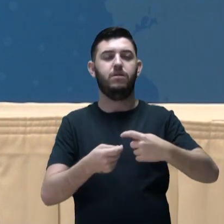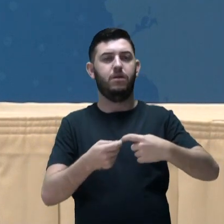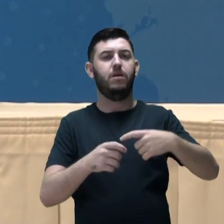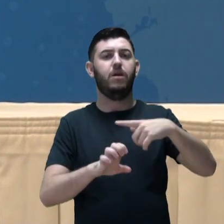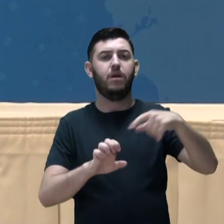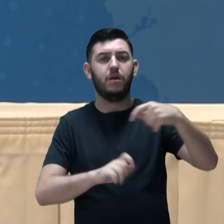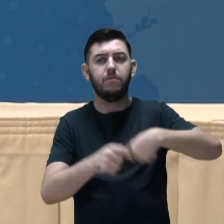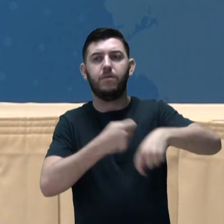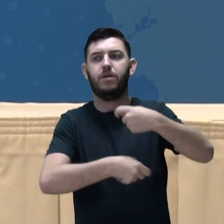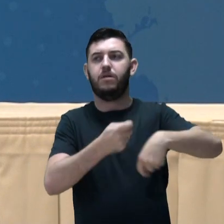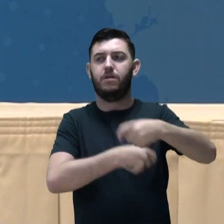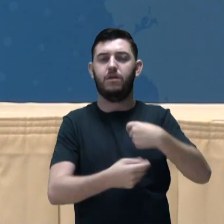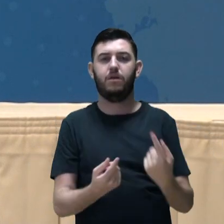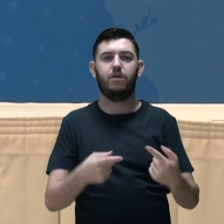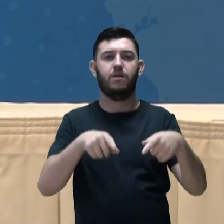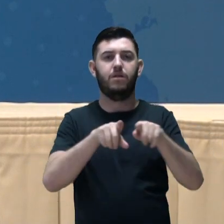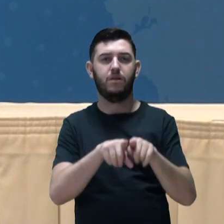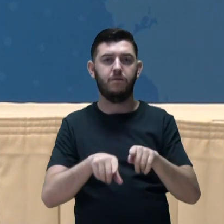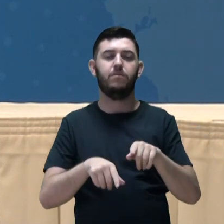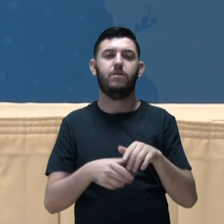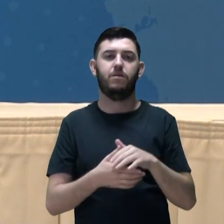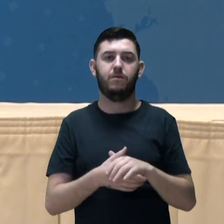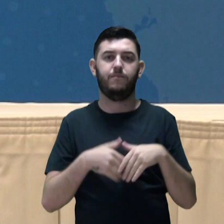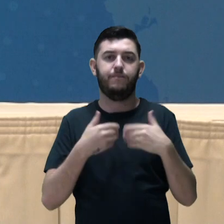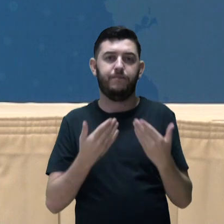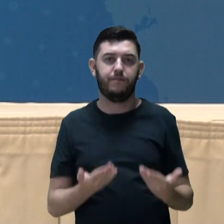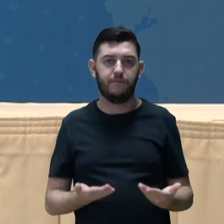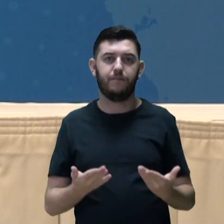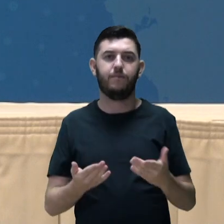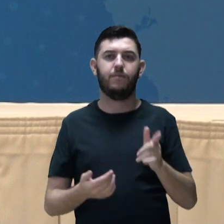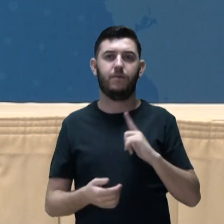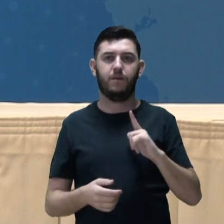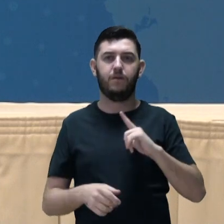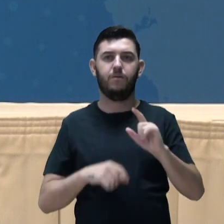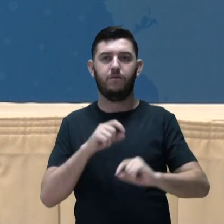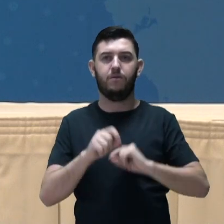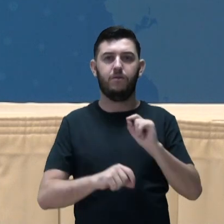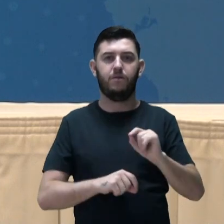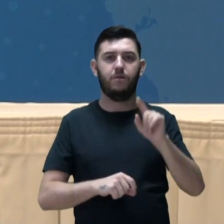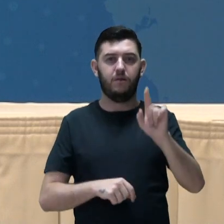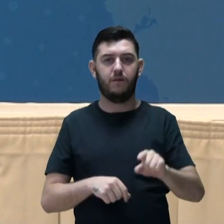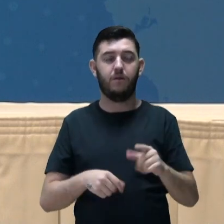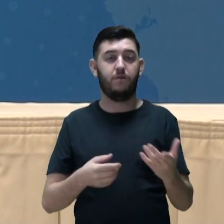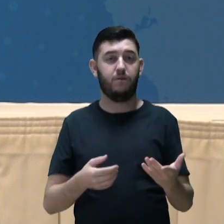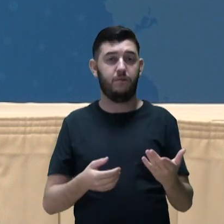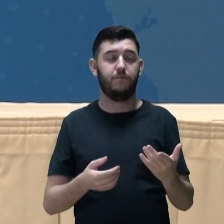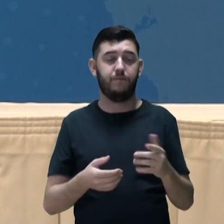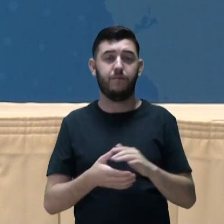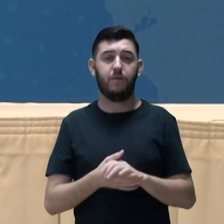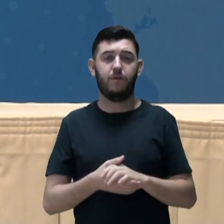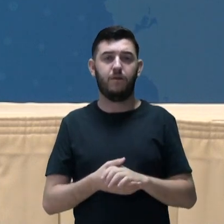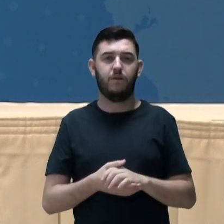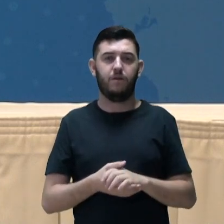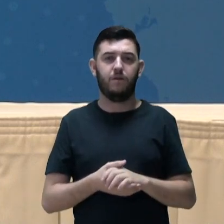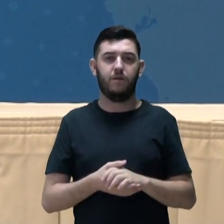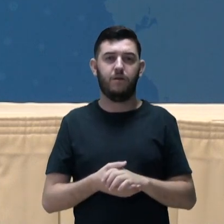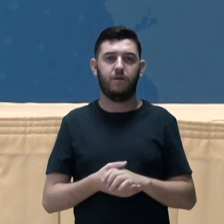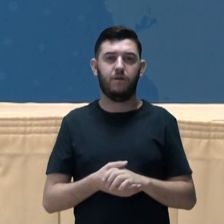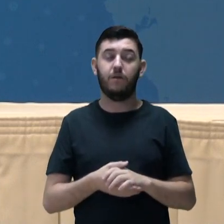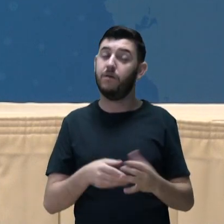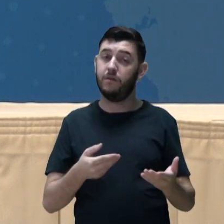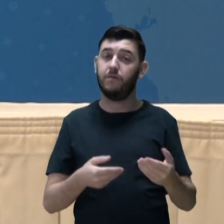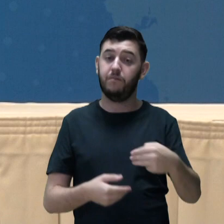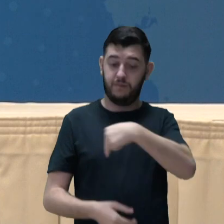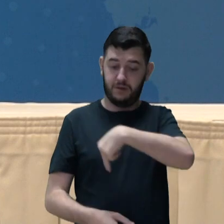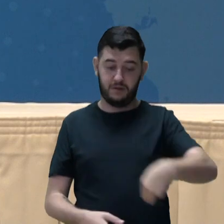está, de alguma forma, tocando um negócio e que, como o ministro dizia, é o pai de família